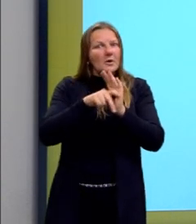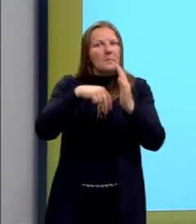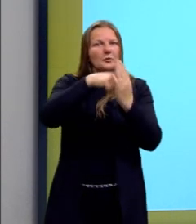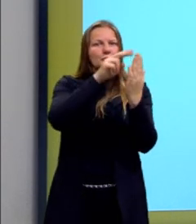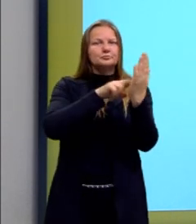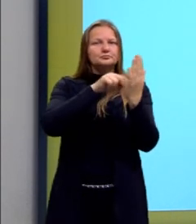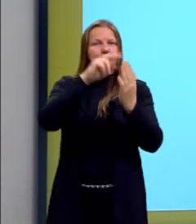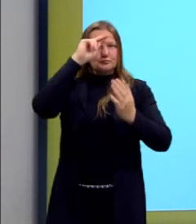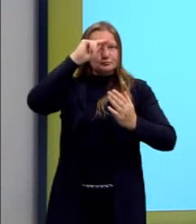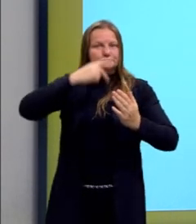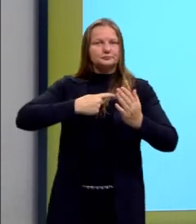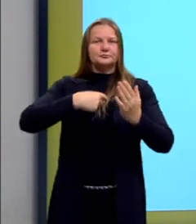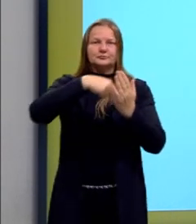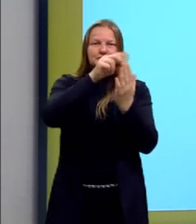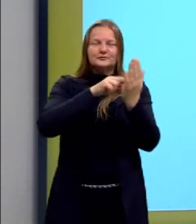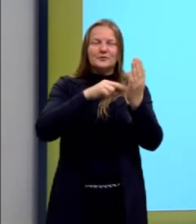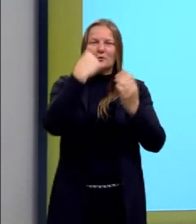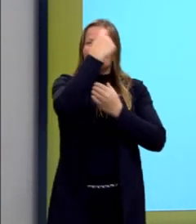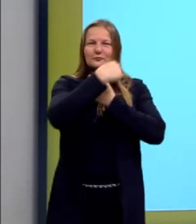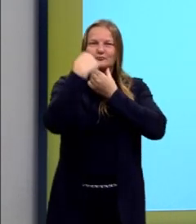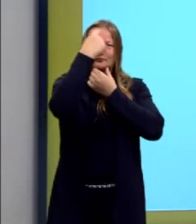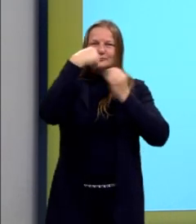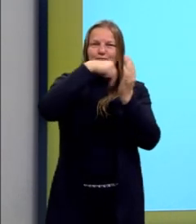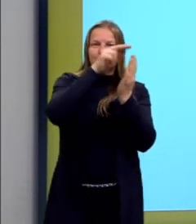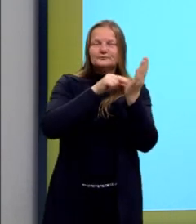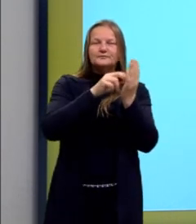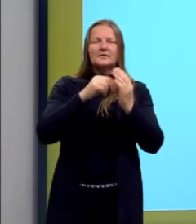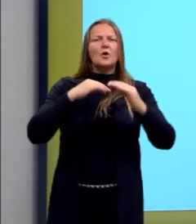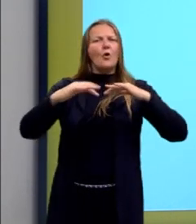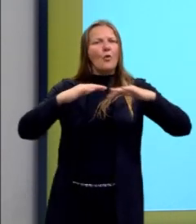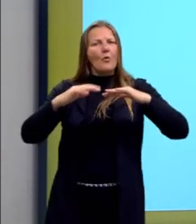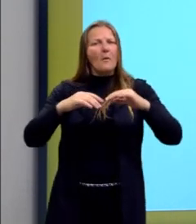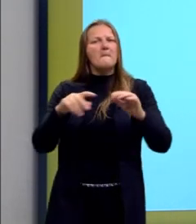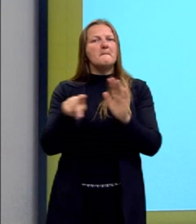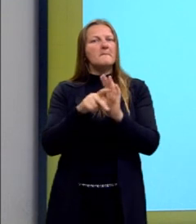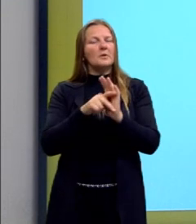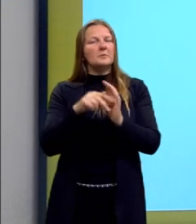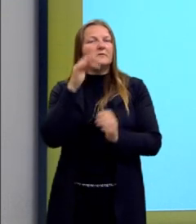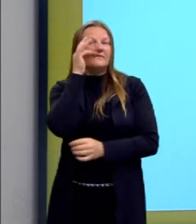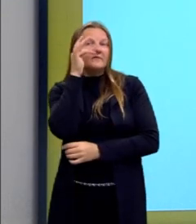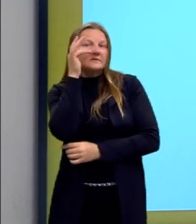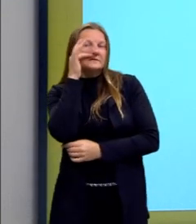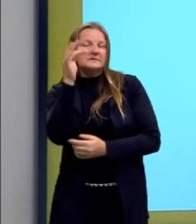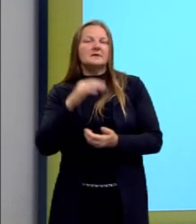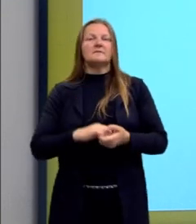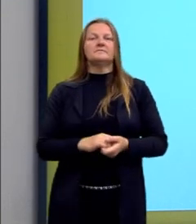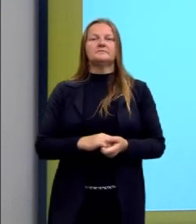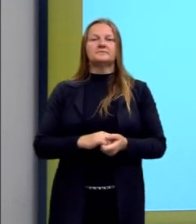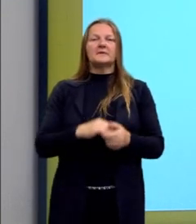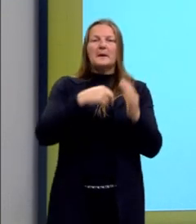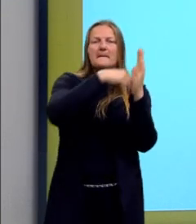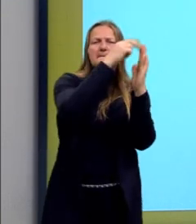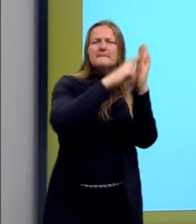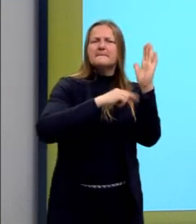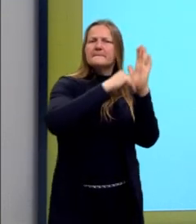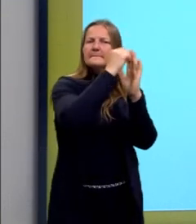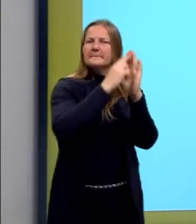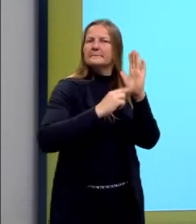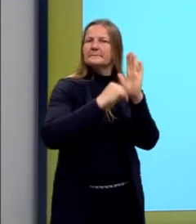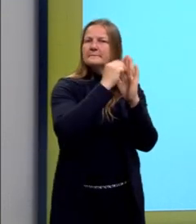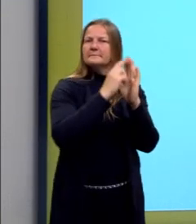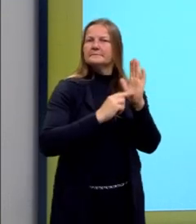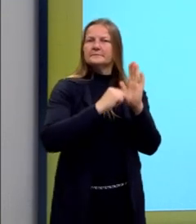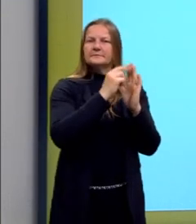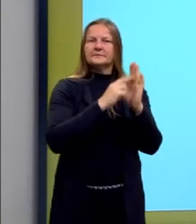impressionismo, gente, ele foi uma corrente francesa com ênfase na pintura, que ocorreu no momento da chamada